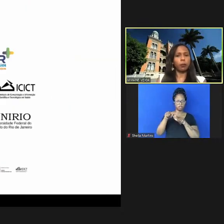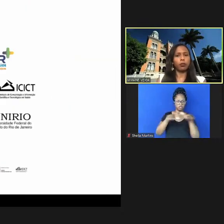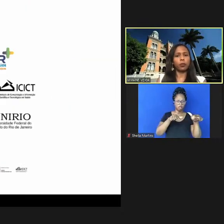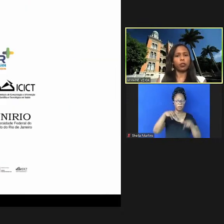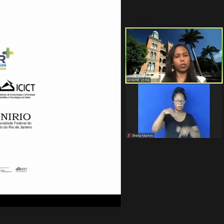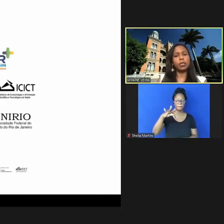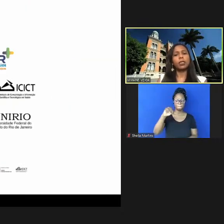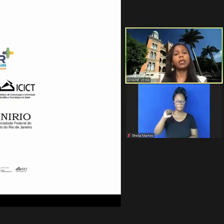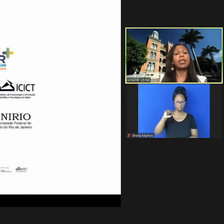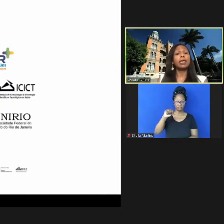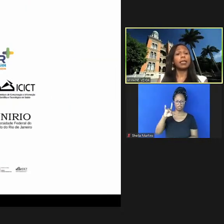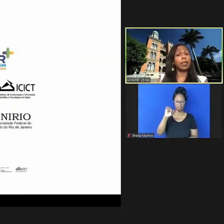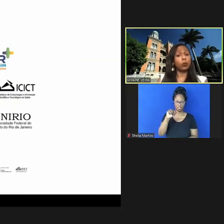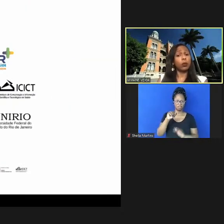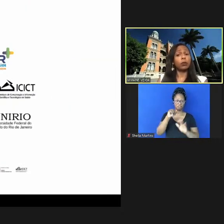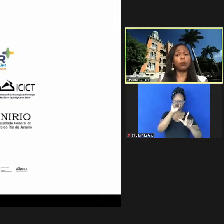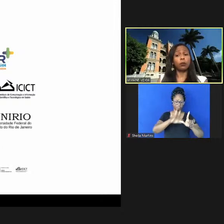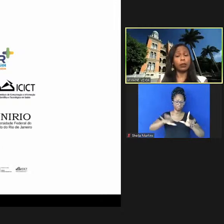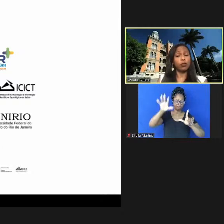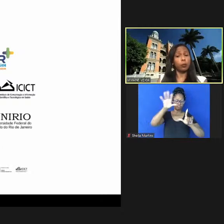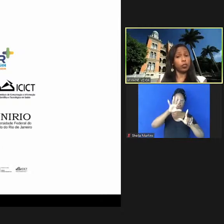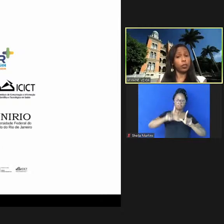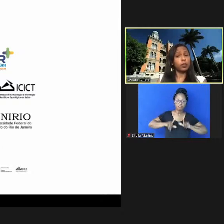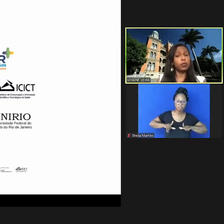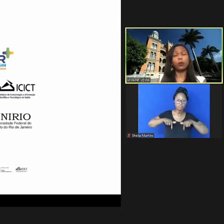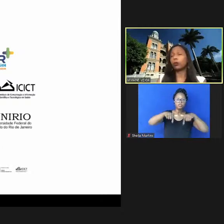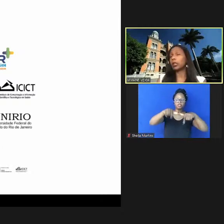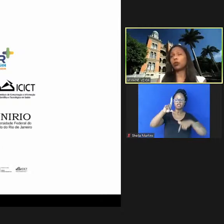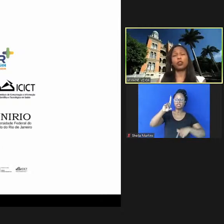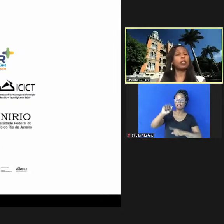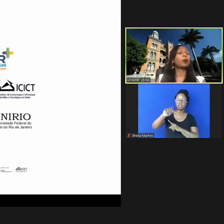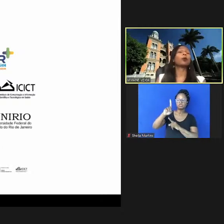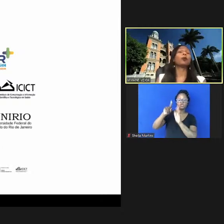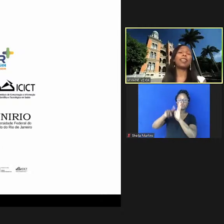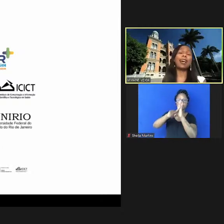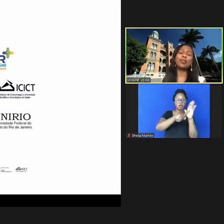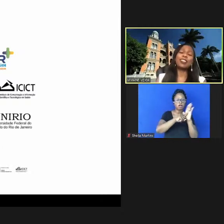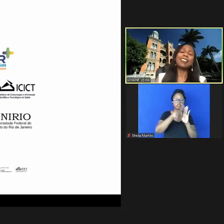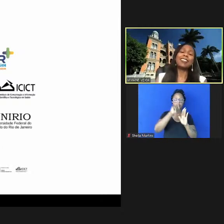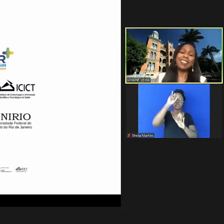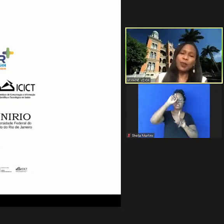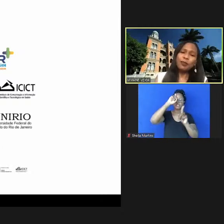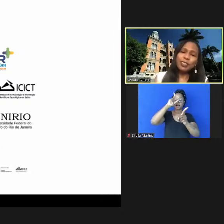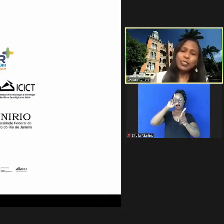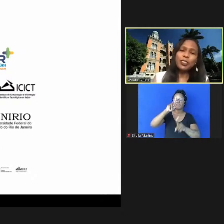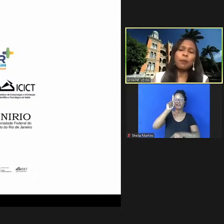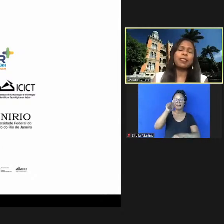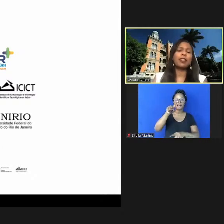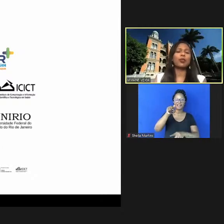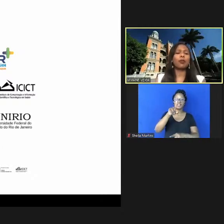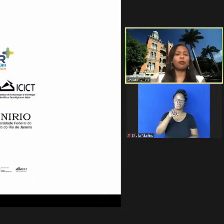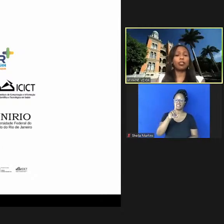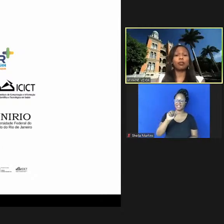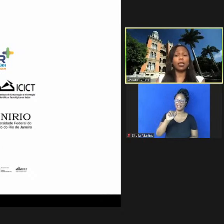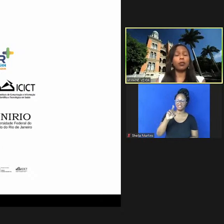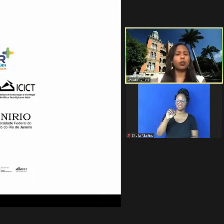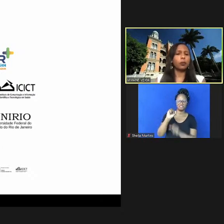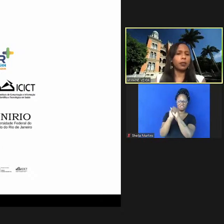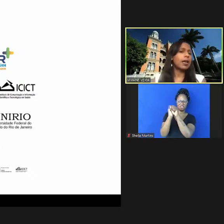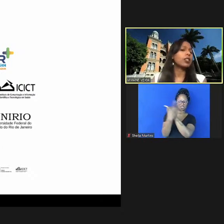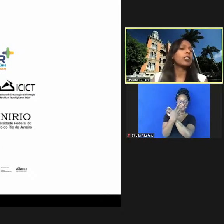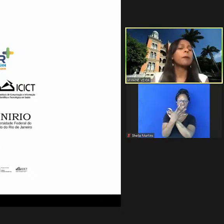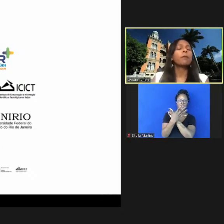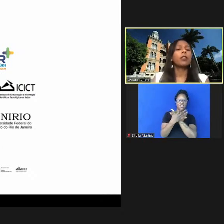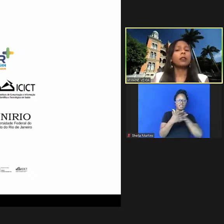e plataformas de pesquisa e que está atuando com dados de pesquisa com dados de pesquisa com covid em três